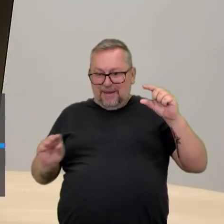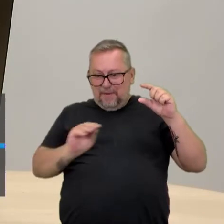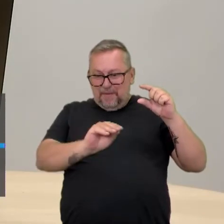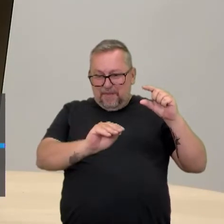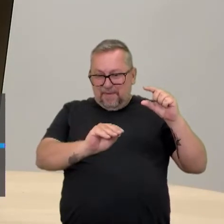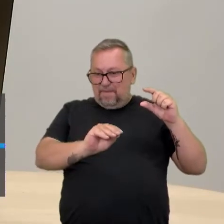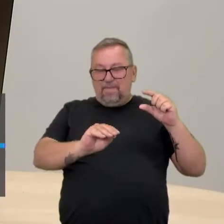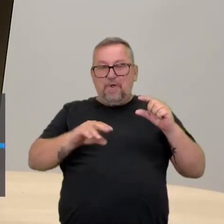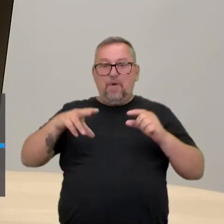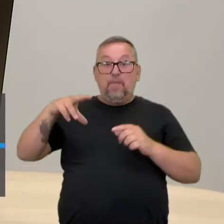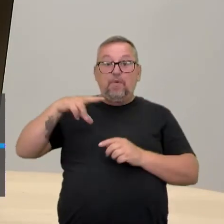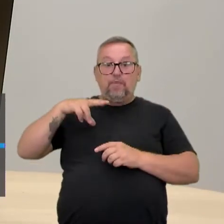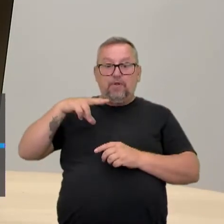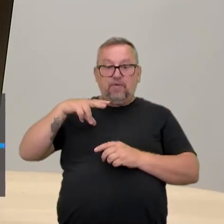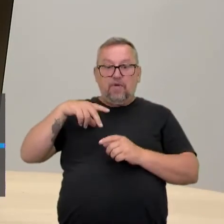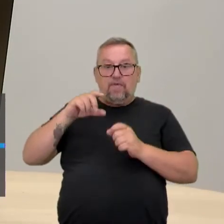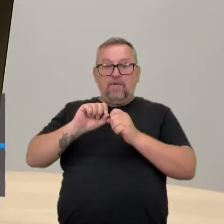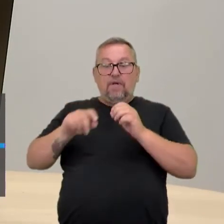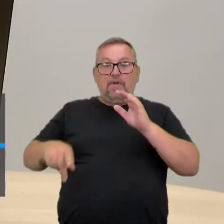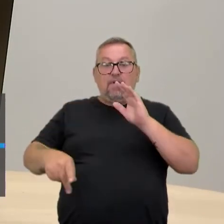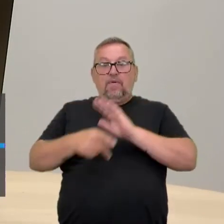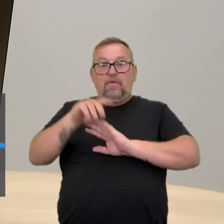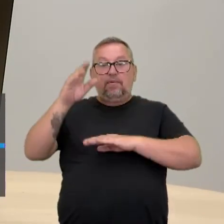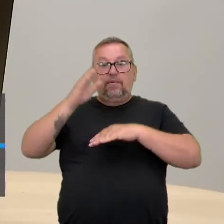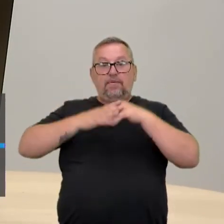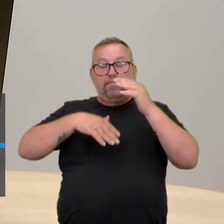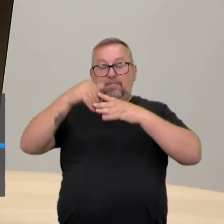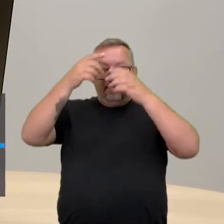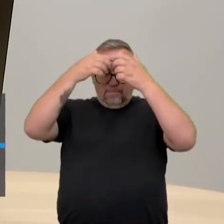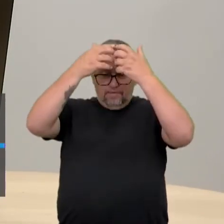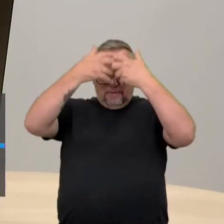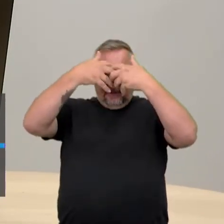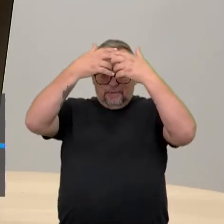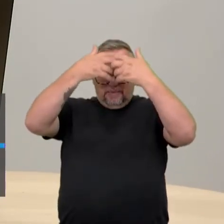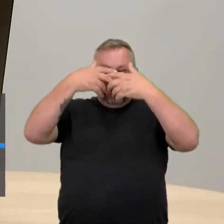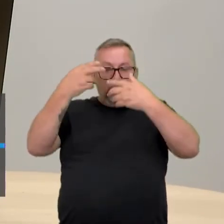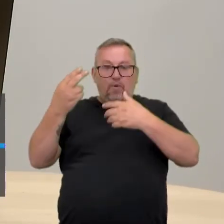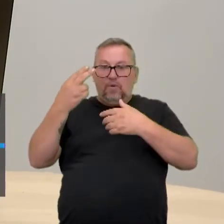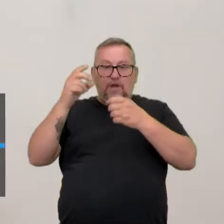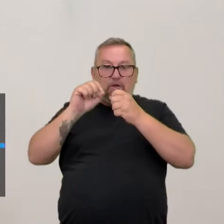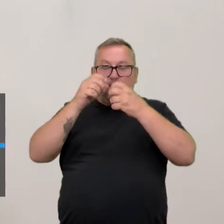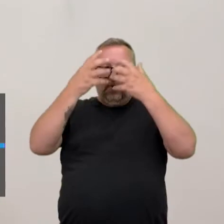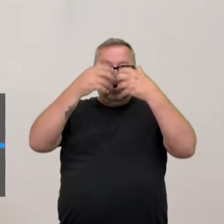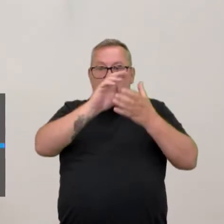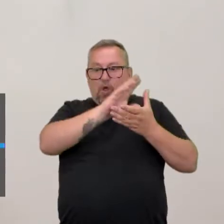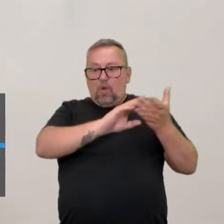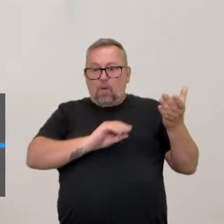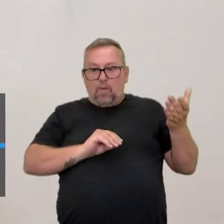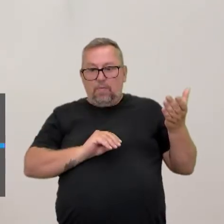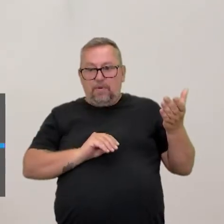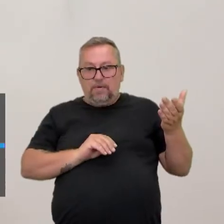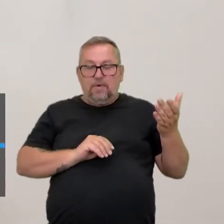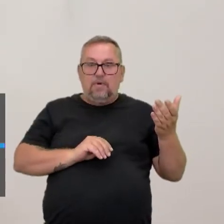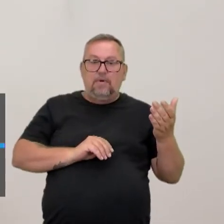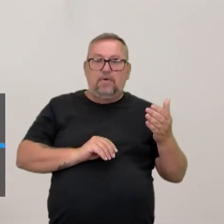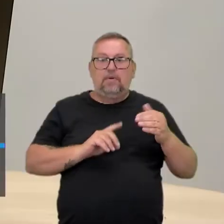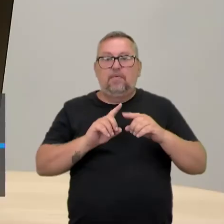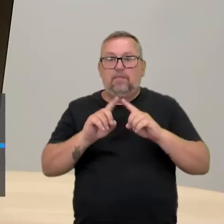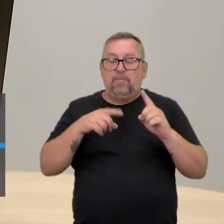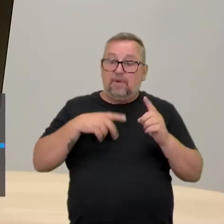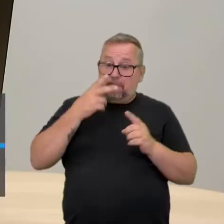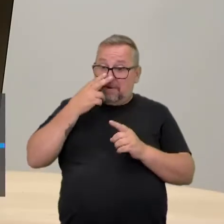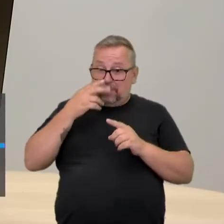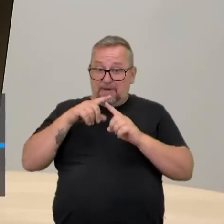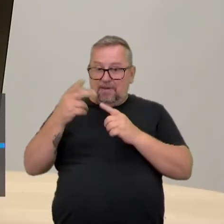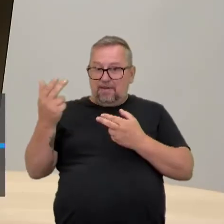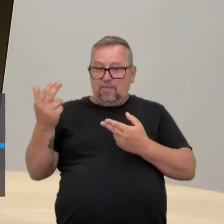pessoal. Cada um vai elaborar o seu próprio mapa mental, né? Não tem como saírem dois mapas mentais iguais. Se forem temas iguais, até saem parecidos,